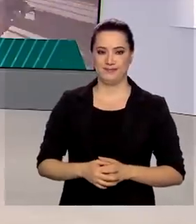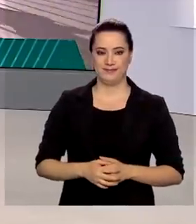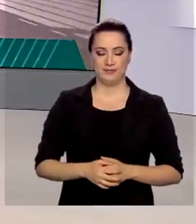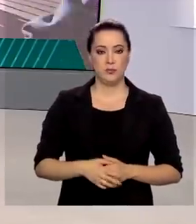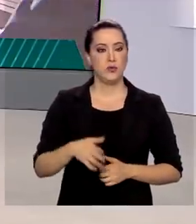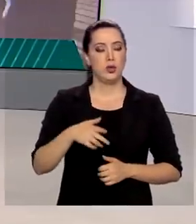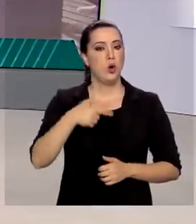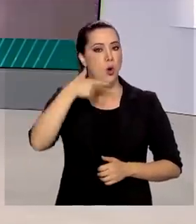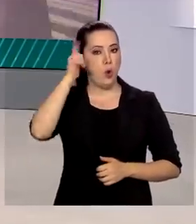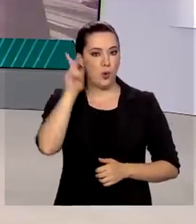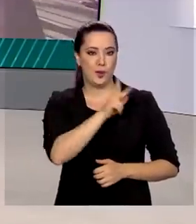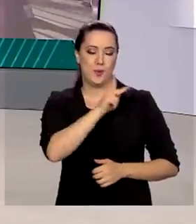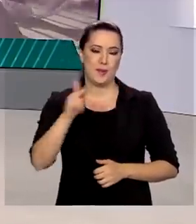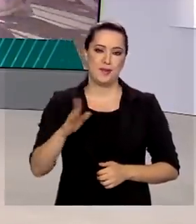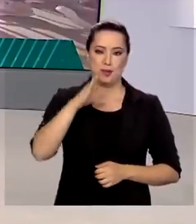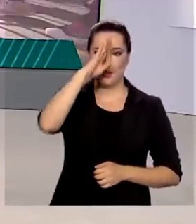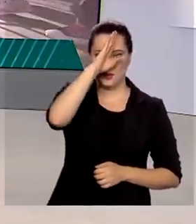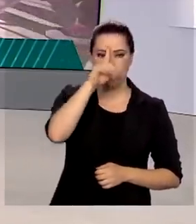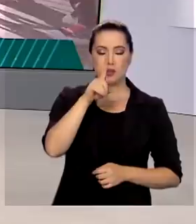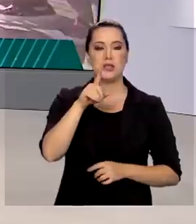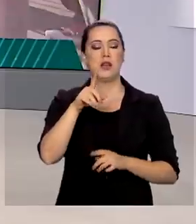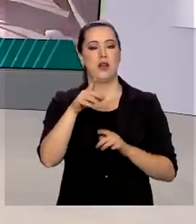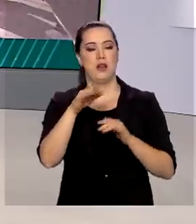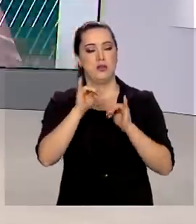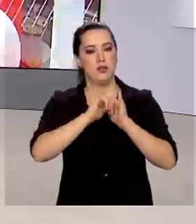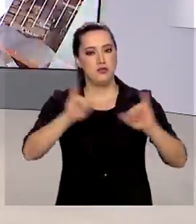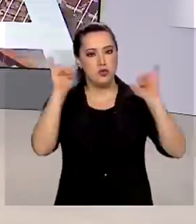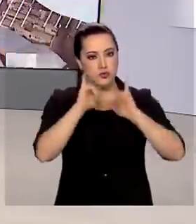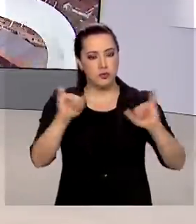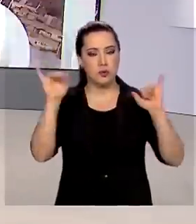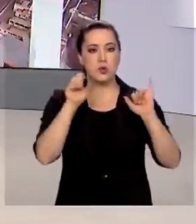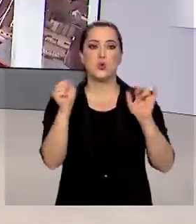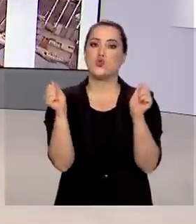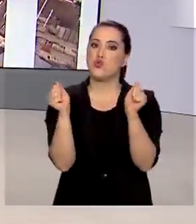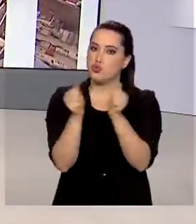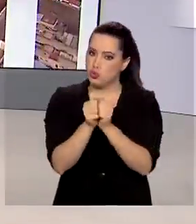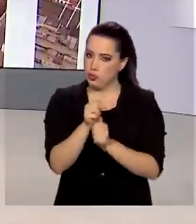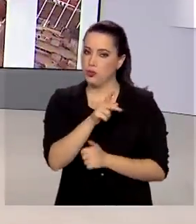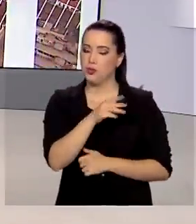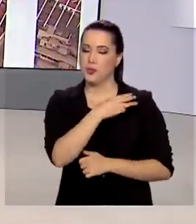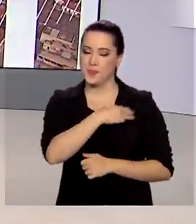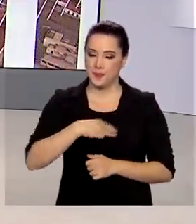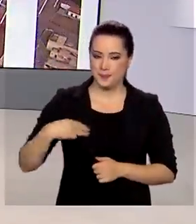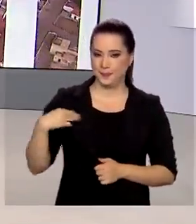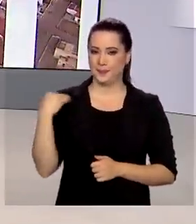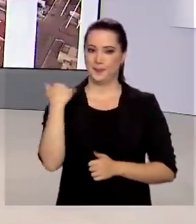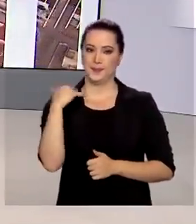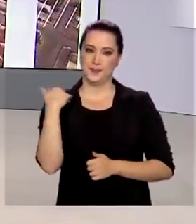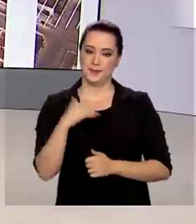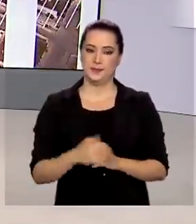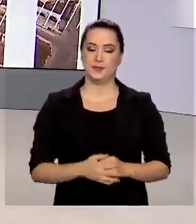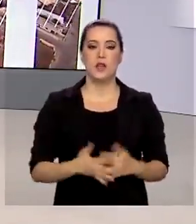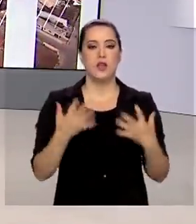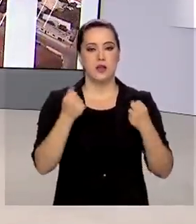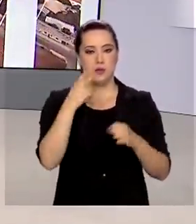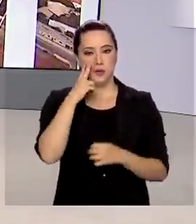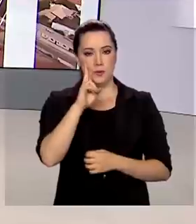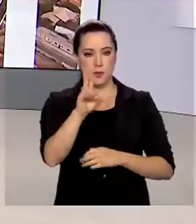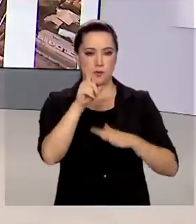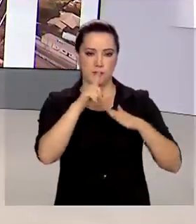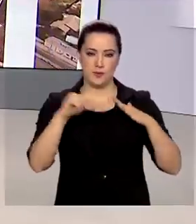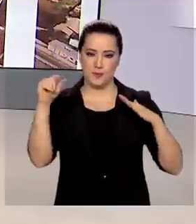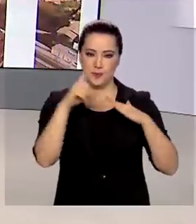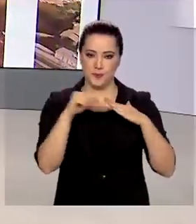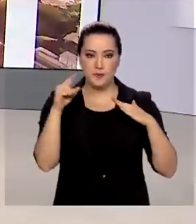ontem o presidente Jair Bolsonaro fez um pronunciamento à nação ao lado da primeira-dama, Michele Bolsonaro. Vamos ao